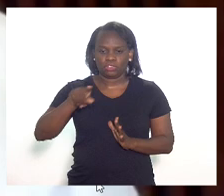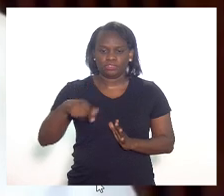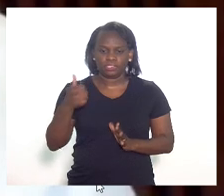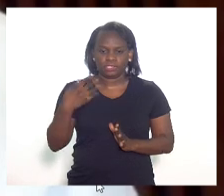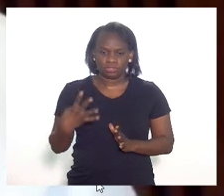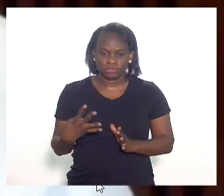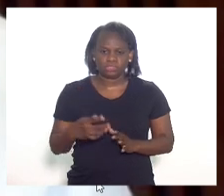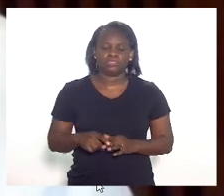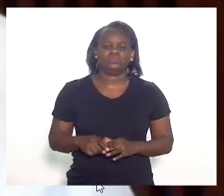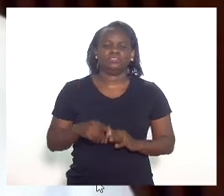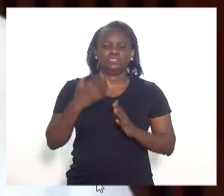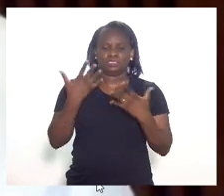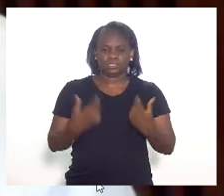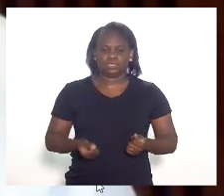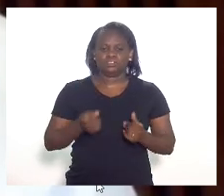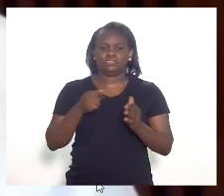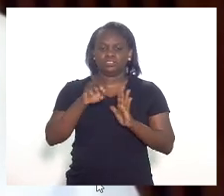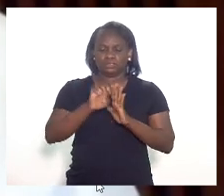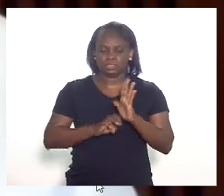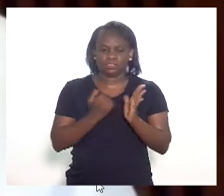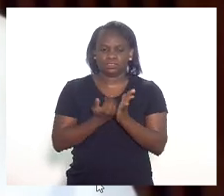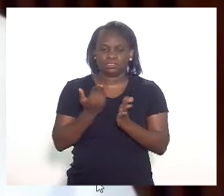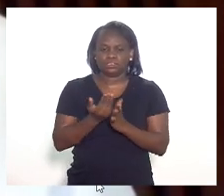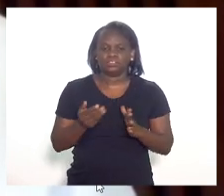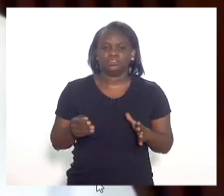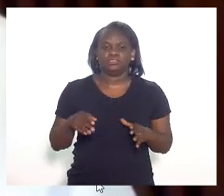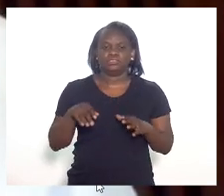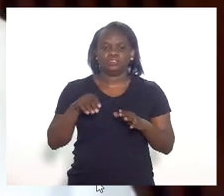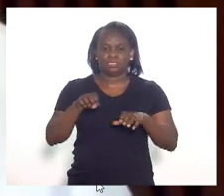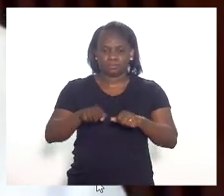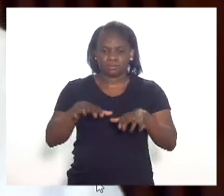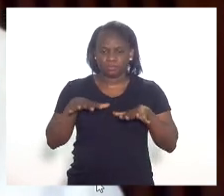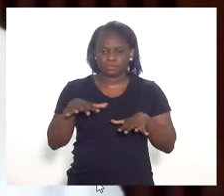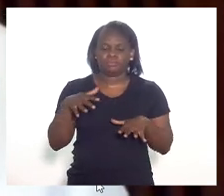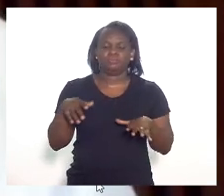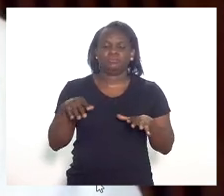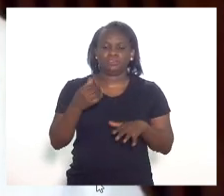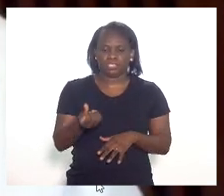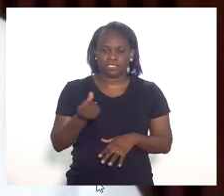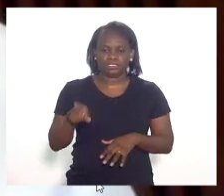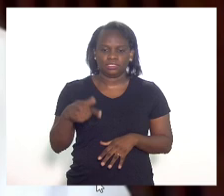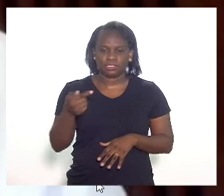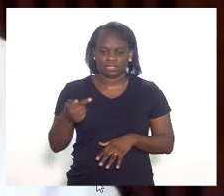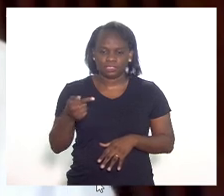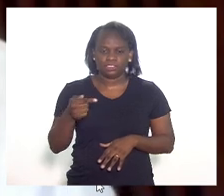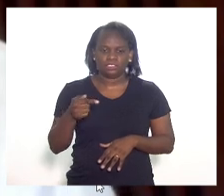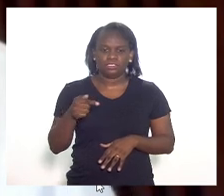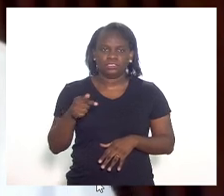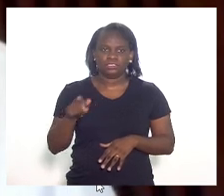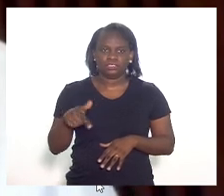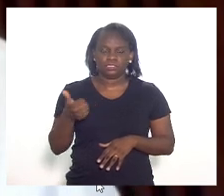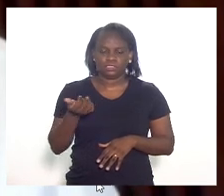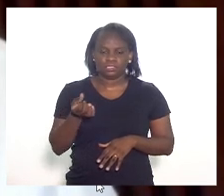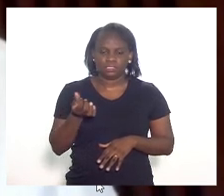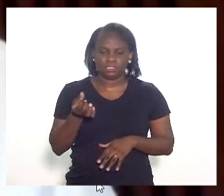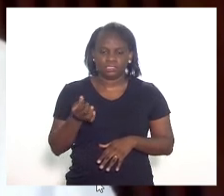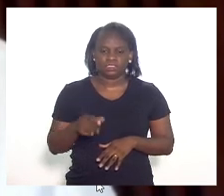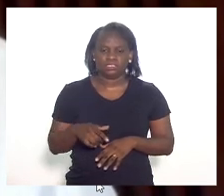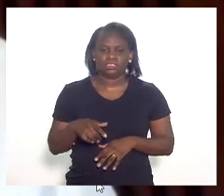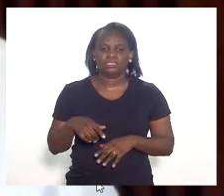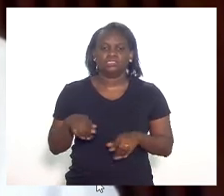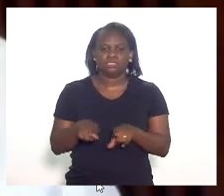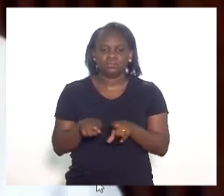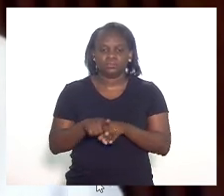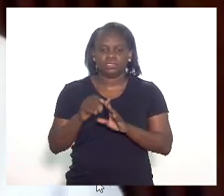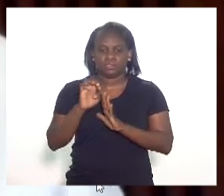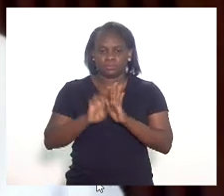14, favorável com subemenda aglutinativa às emendas de plenário 6, 7 e 16 e emenda